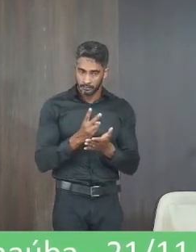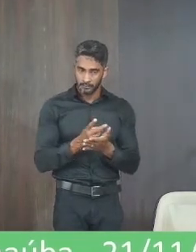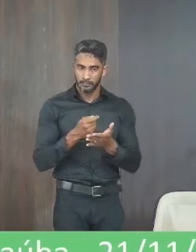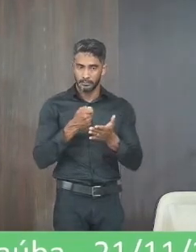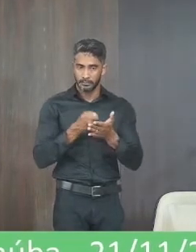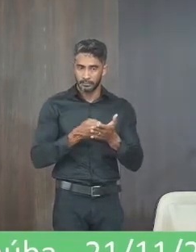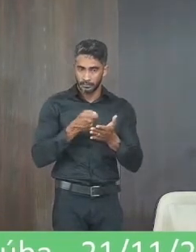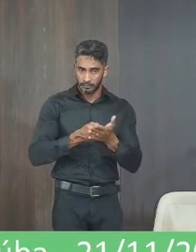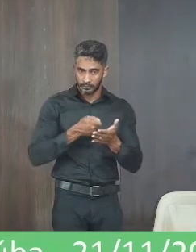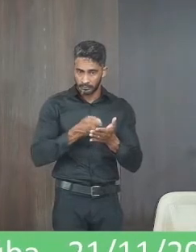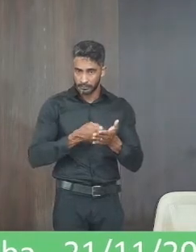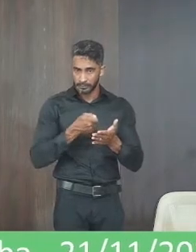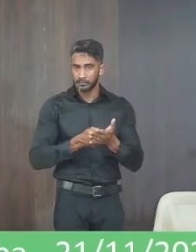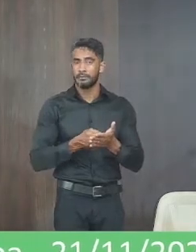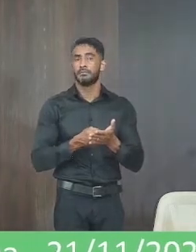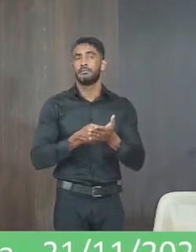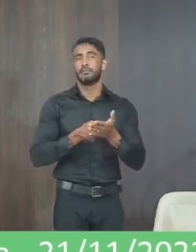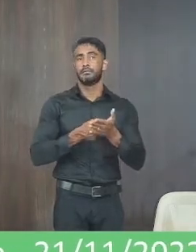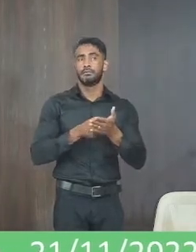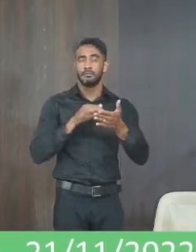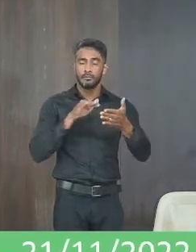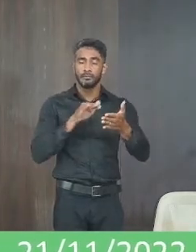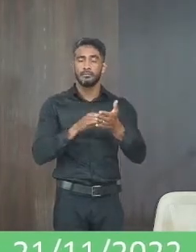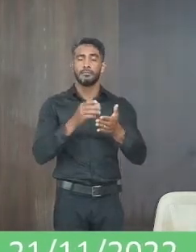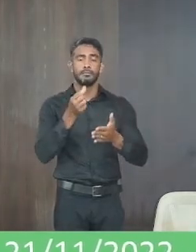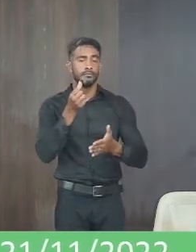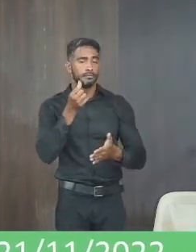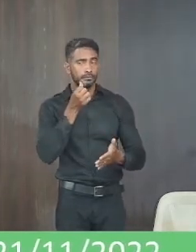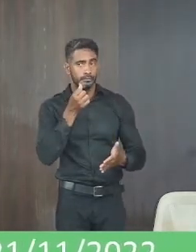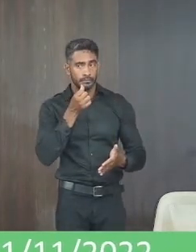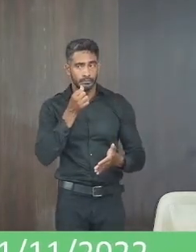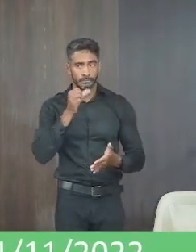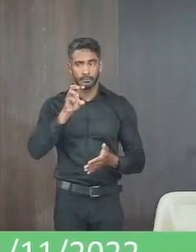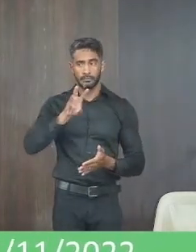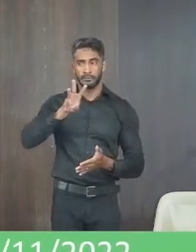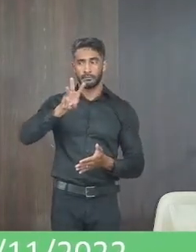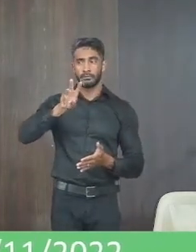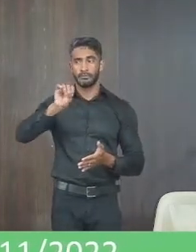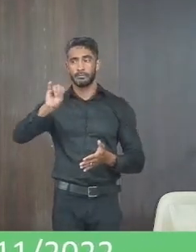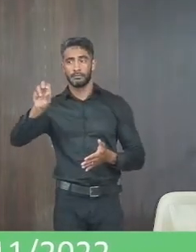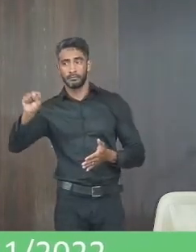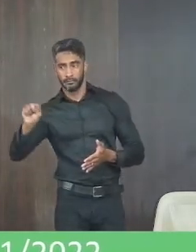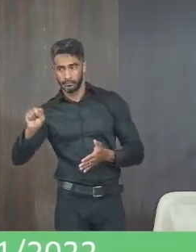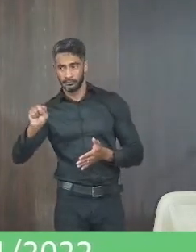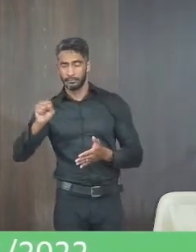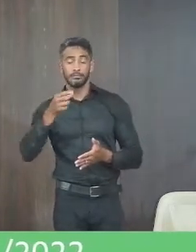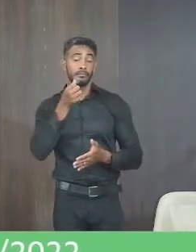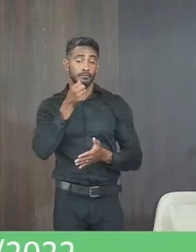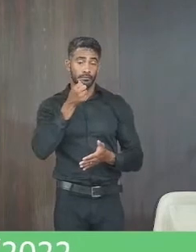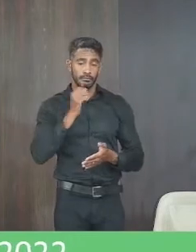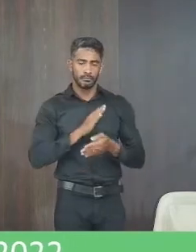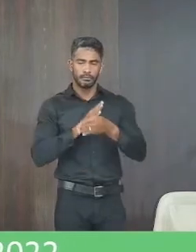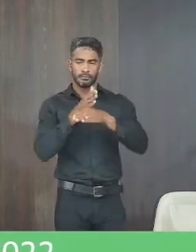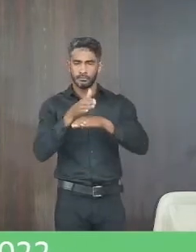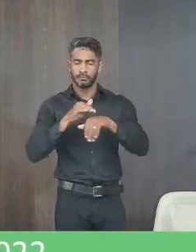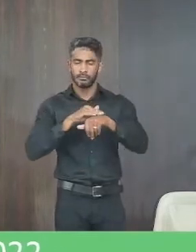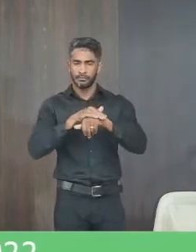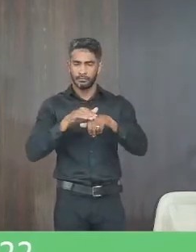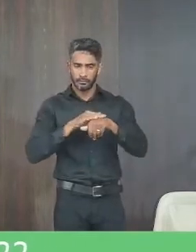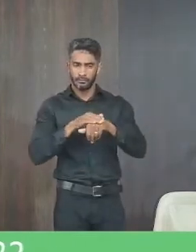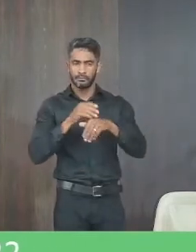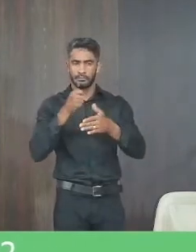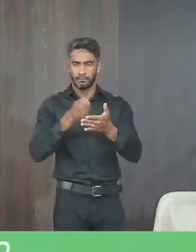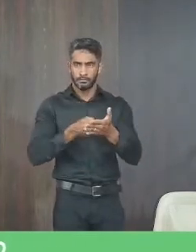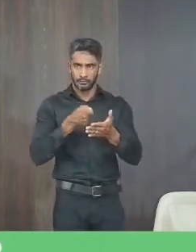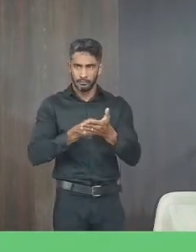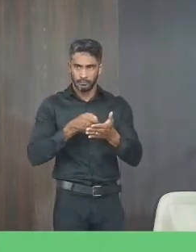sempre cobrando e na última sexta-feira se não me engano não é Willis nós estivemos lá na sexta-feira sexta-feira e